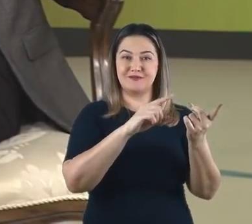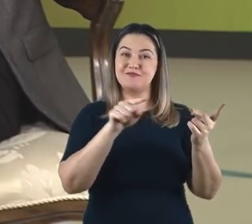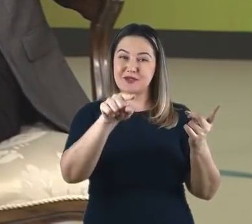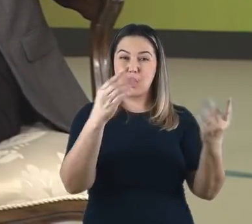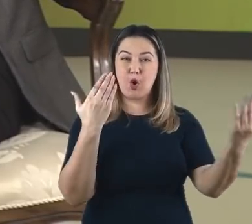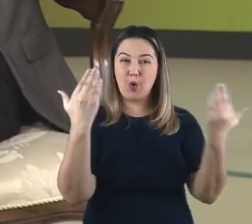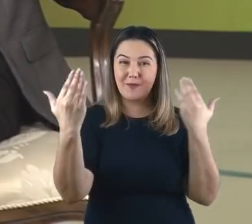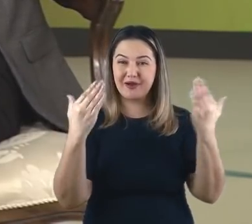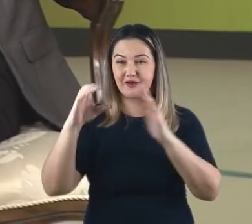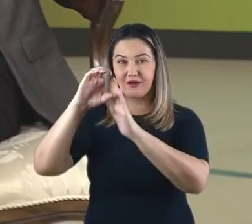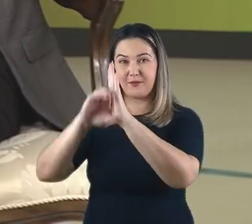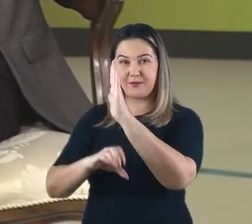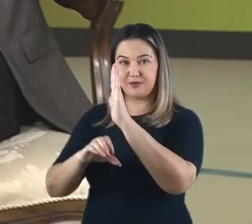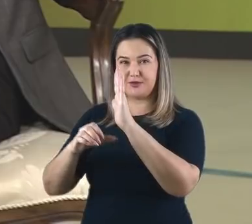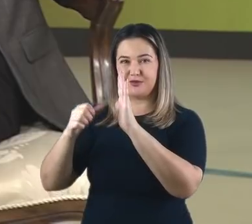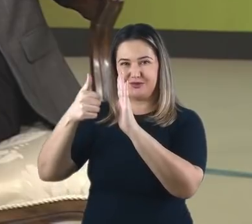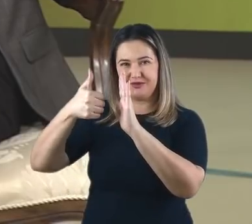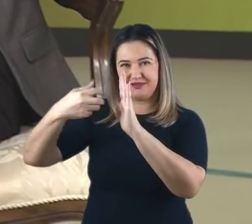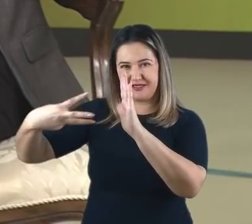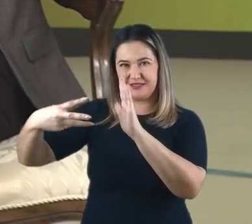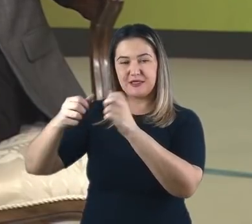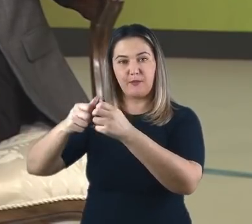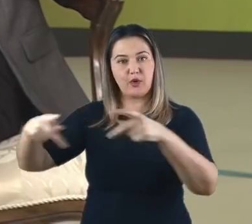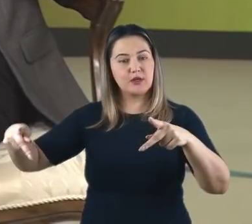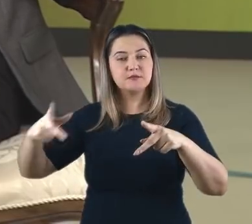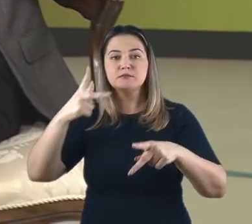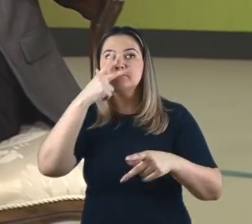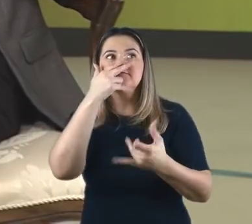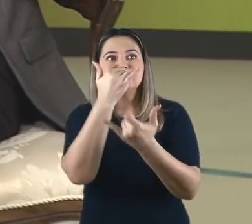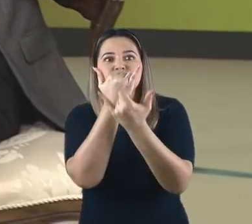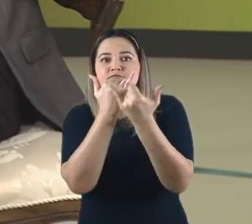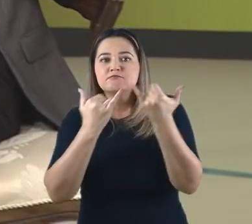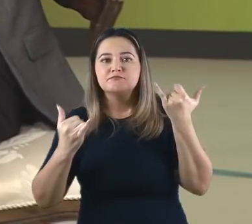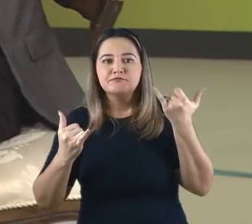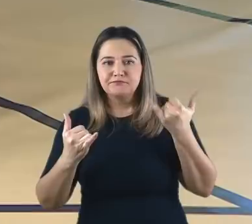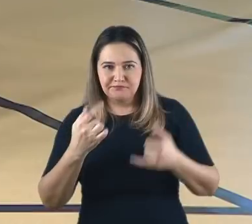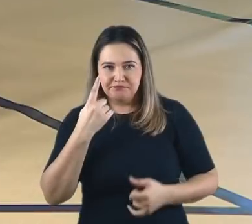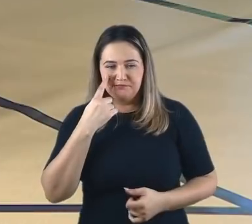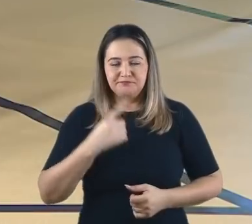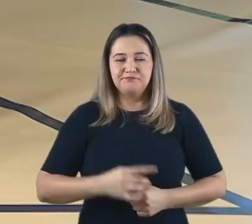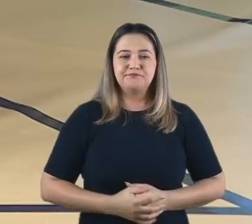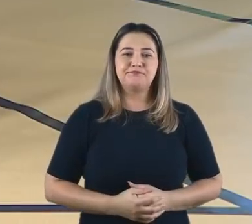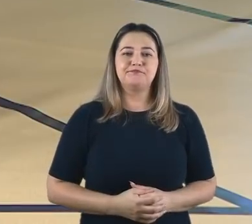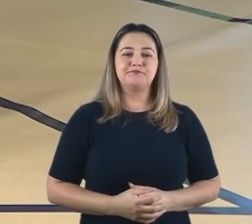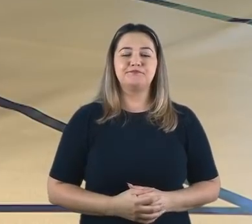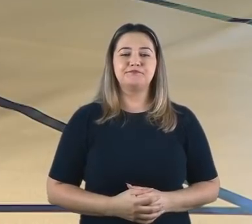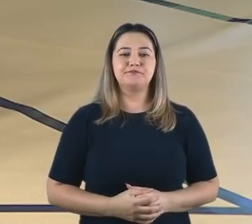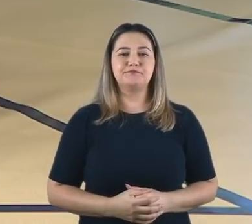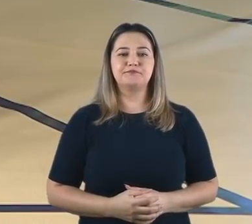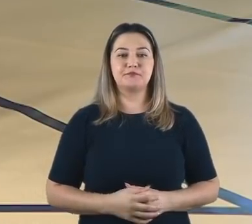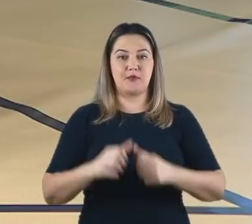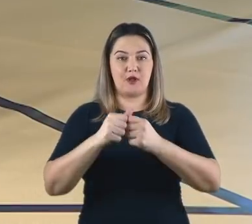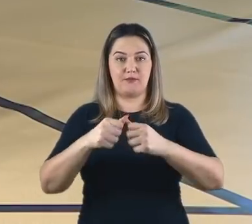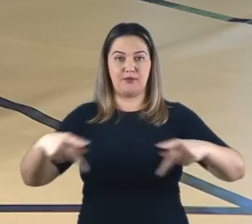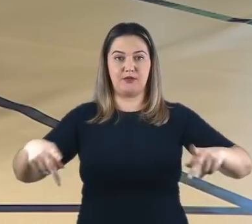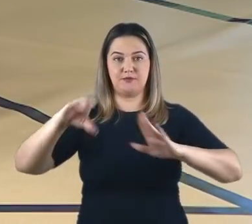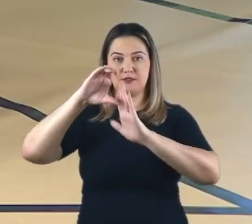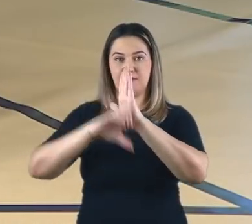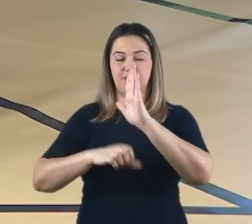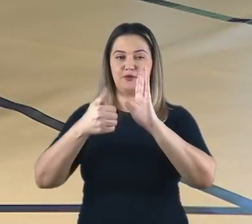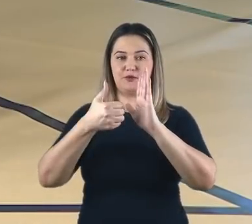capítulo 13. Você verá semelhanças temáticas muito interessantes. Quer ver? Em Apocalipse 13, nós temos